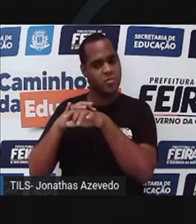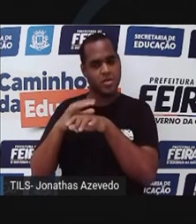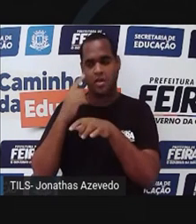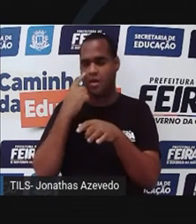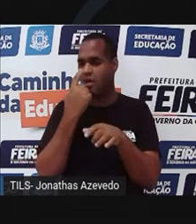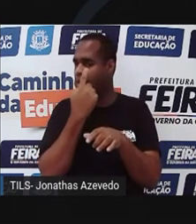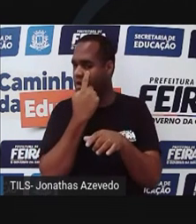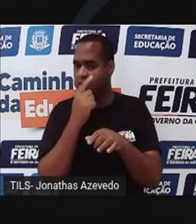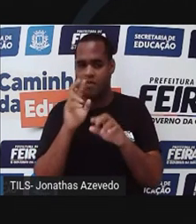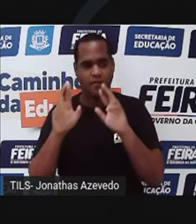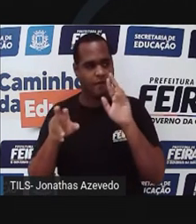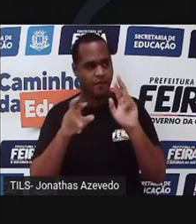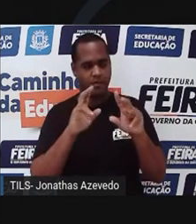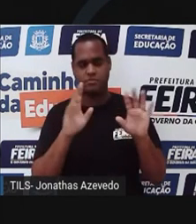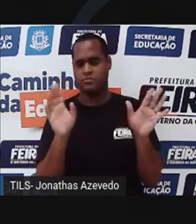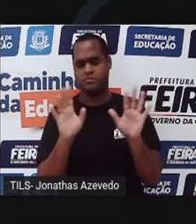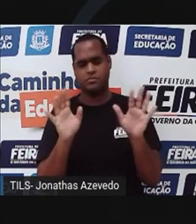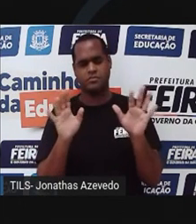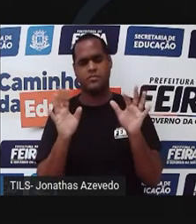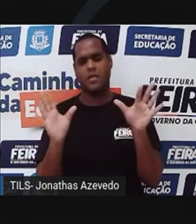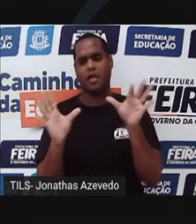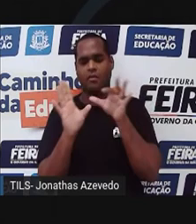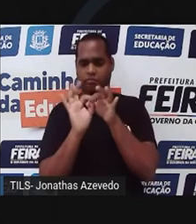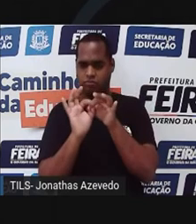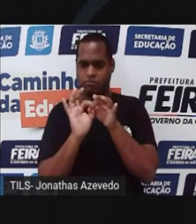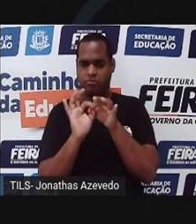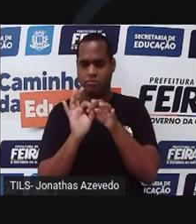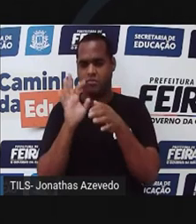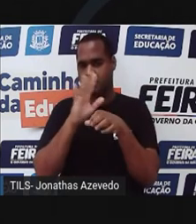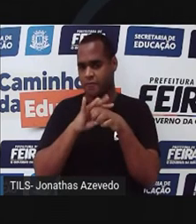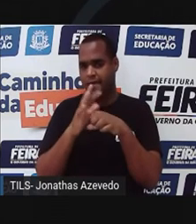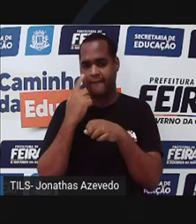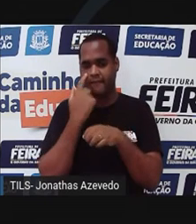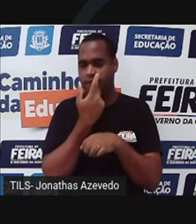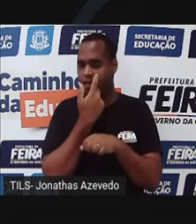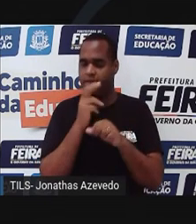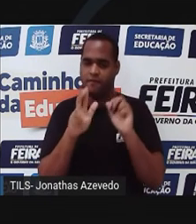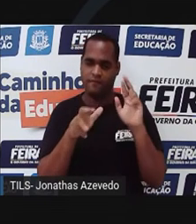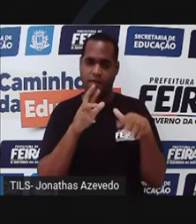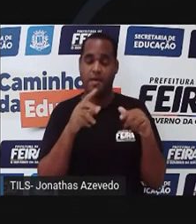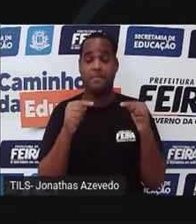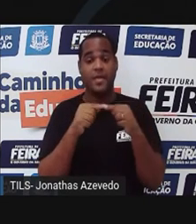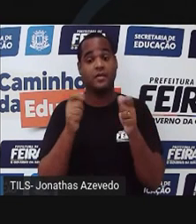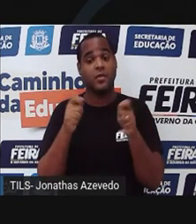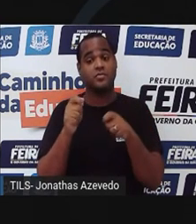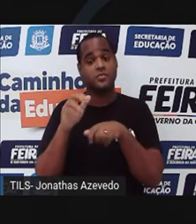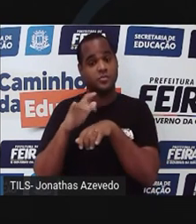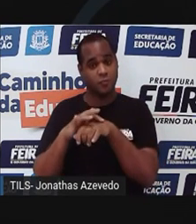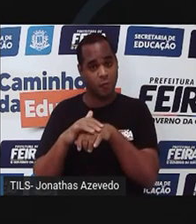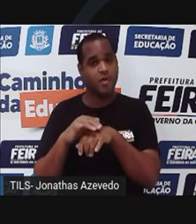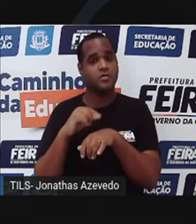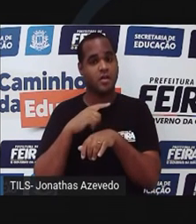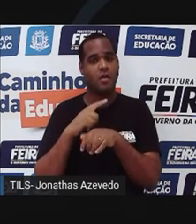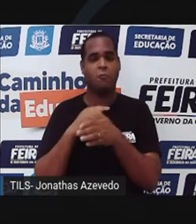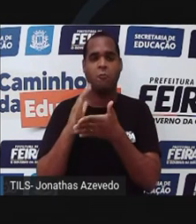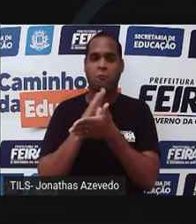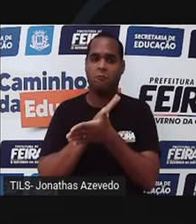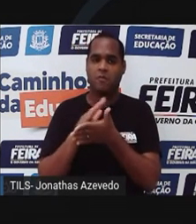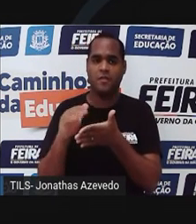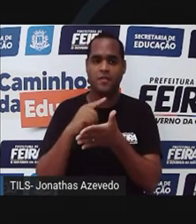oftalmológicas, né? Não, ele não tem relação com doenças oftalmológicas. Mas algumas doenças oftalmológicas